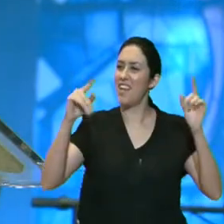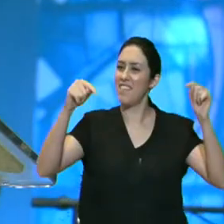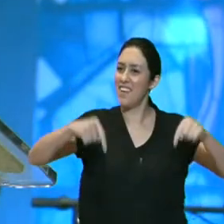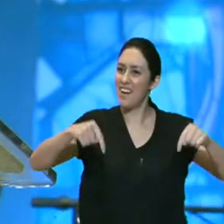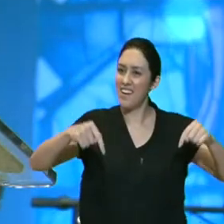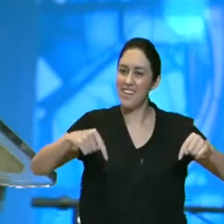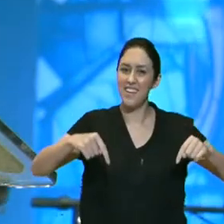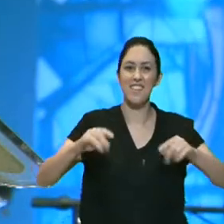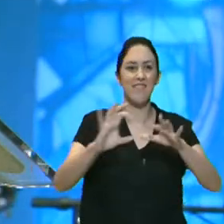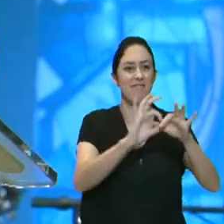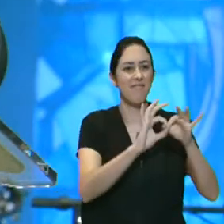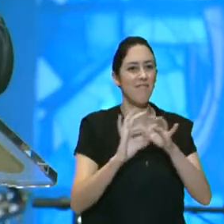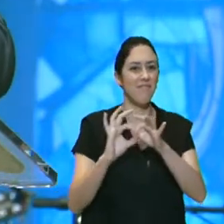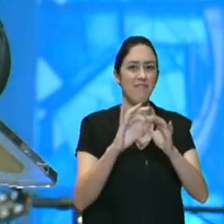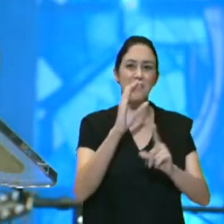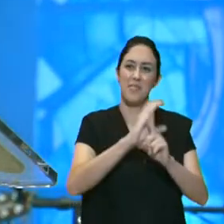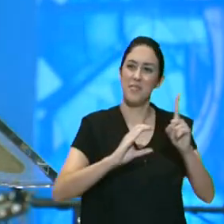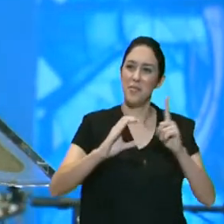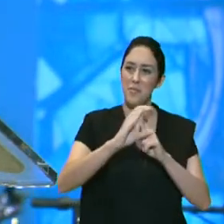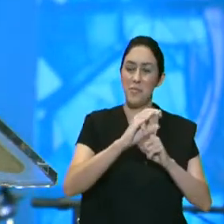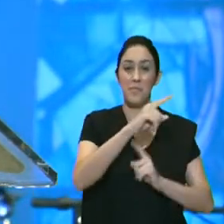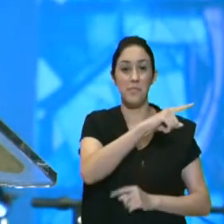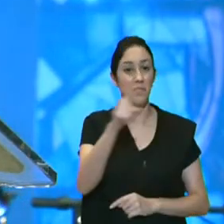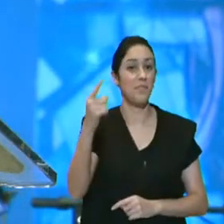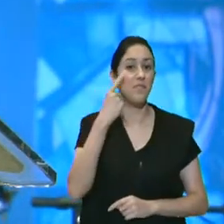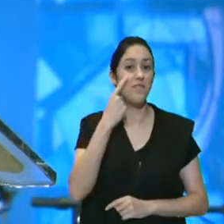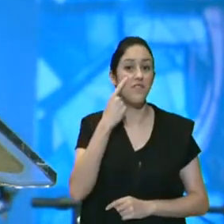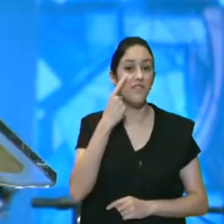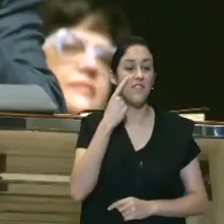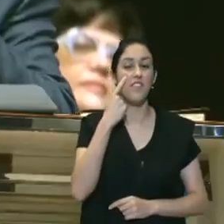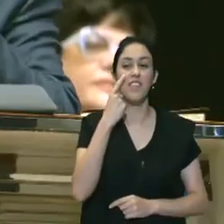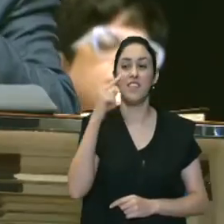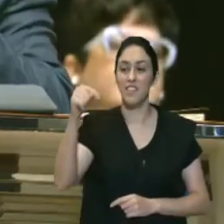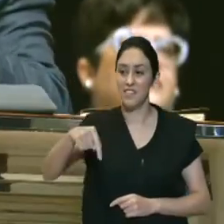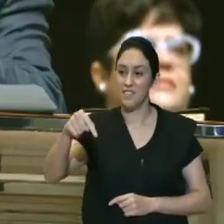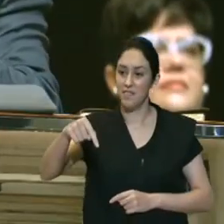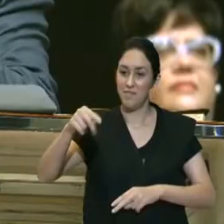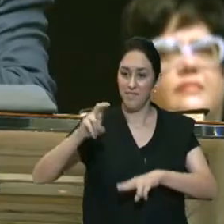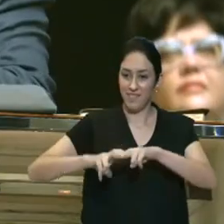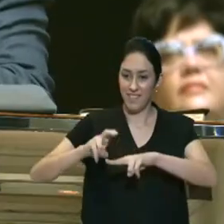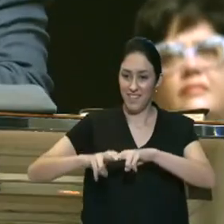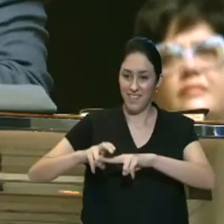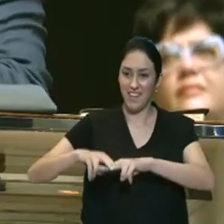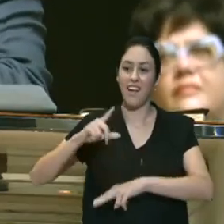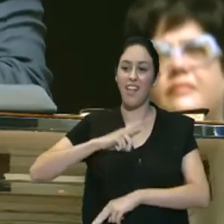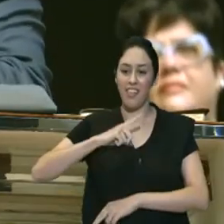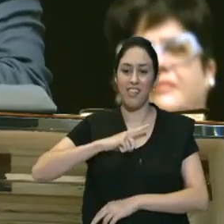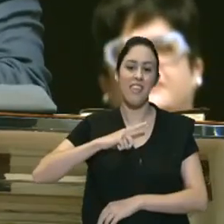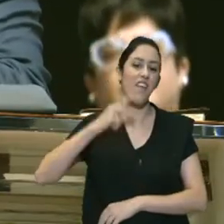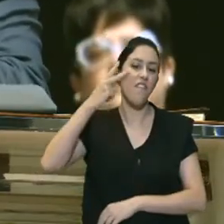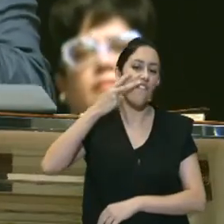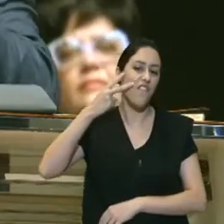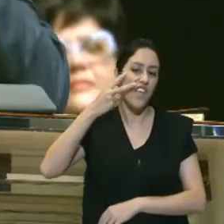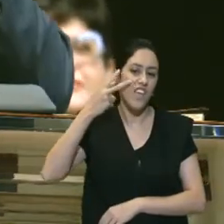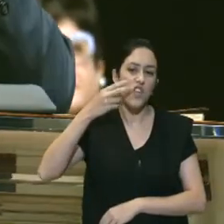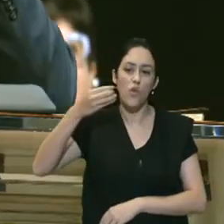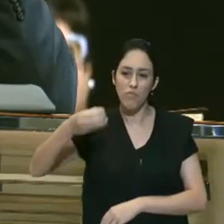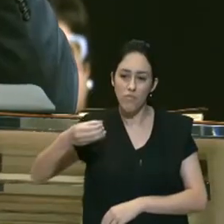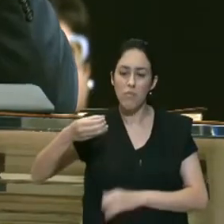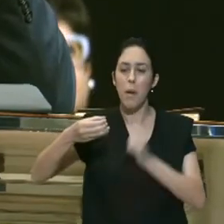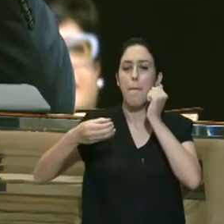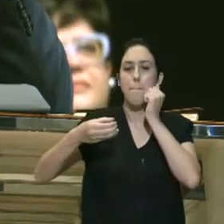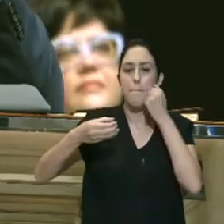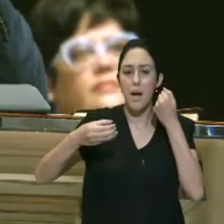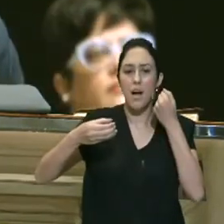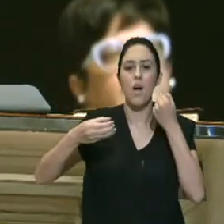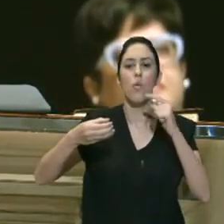especial você vai ver a frente da sua poltrona aqui o nosso kitzinho de ceia você que